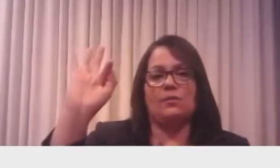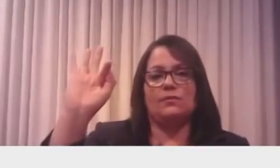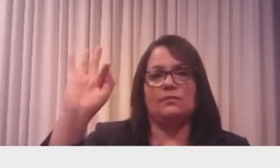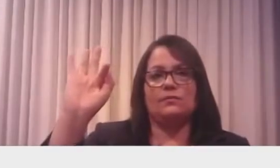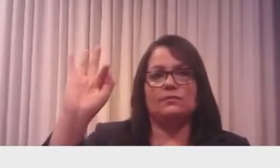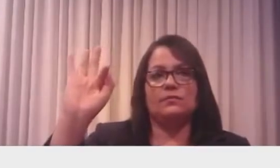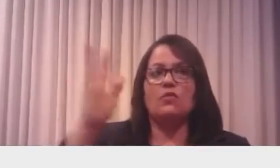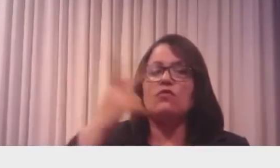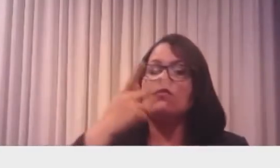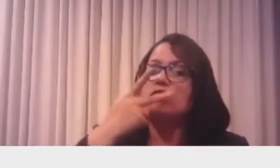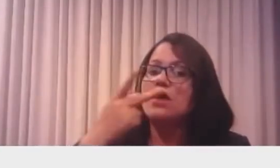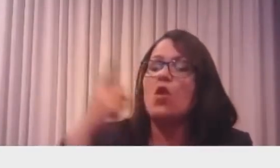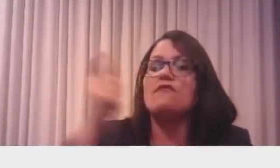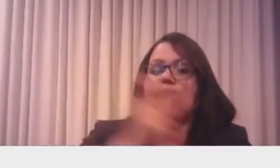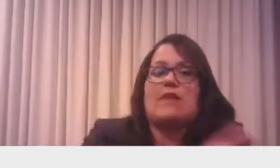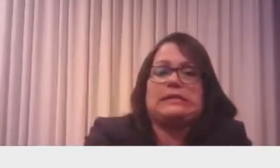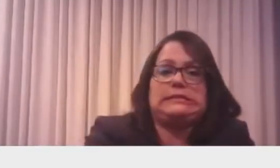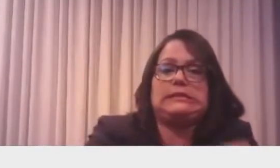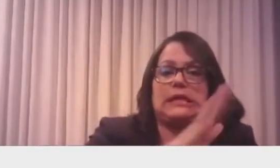e dar uma prioridade ali.